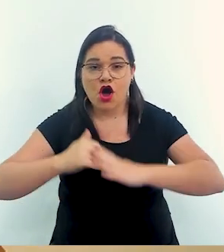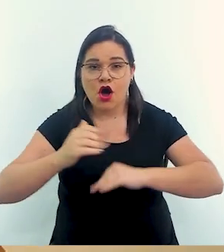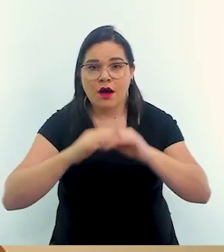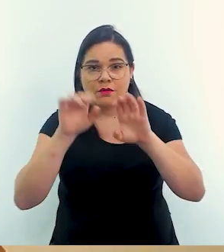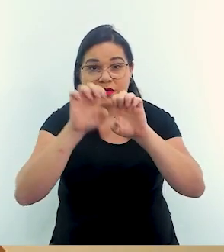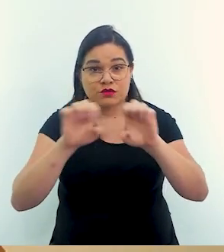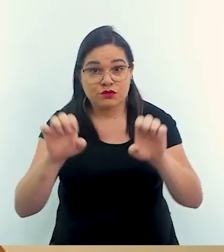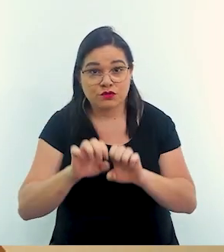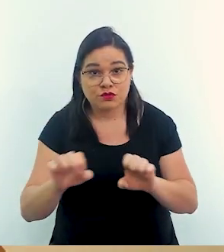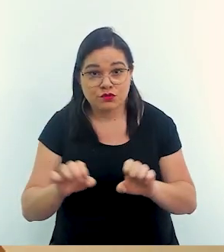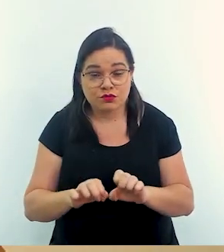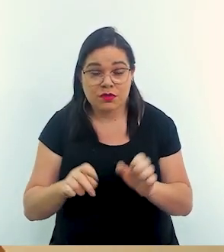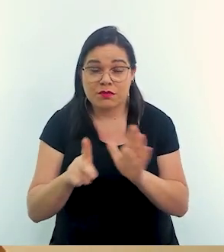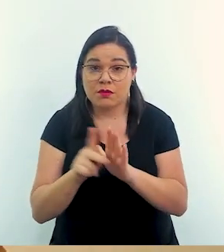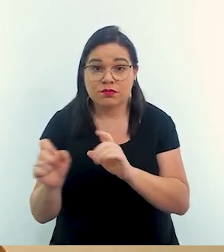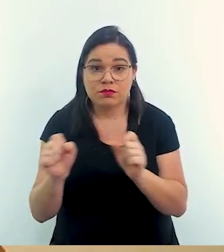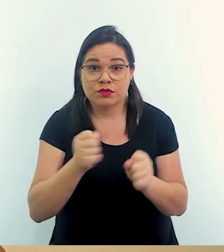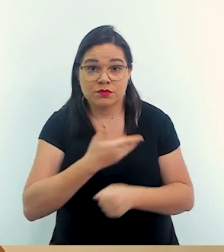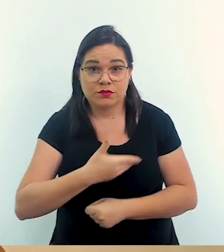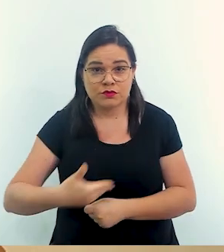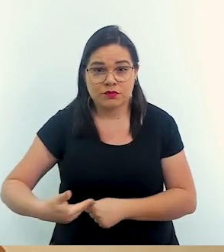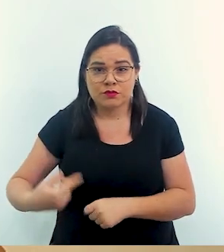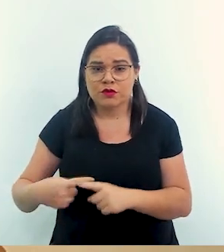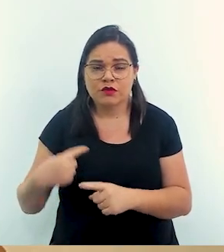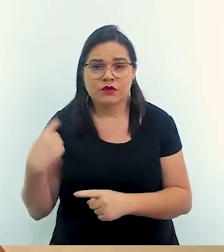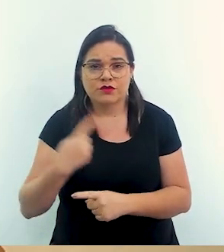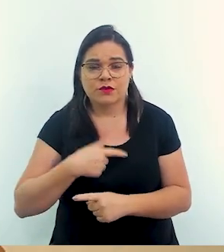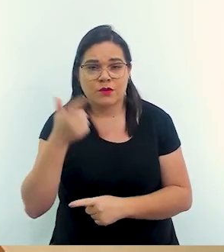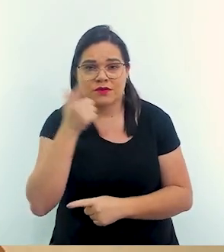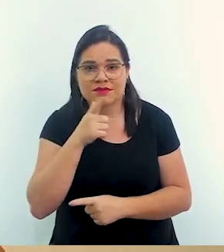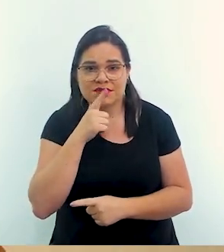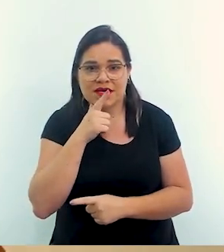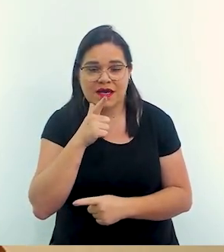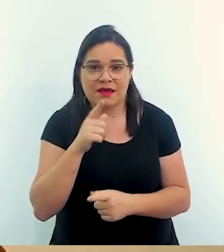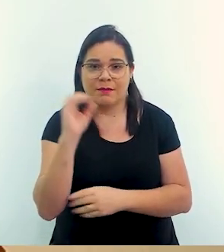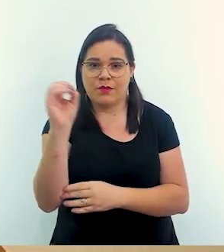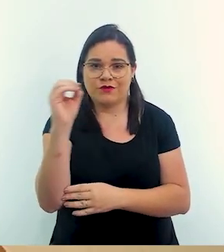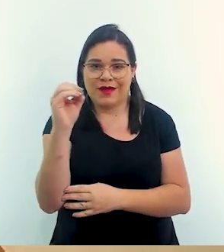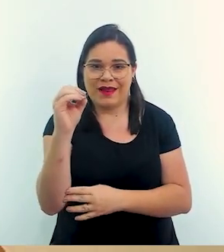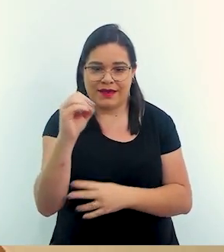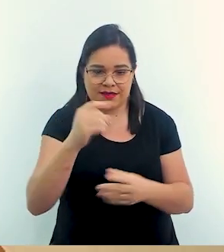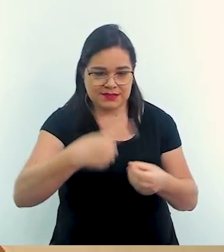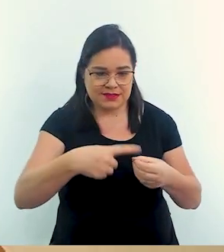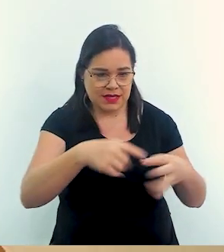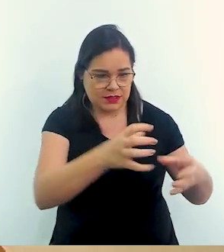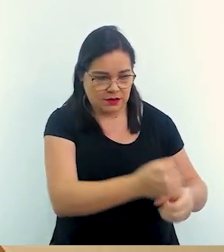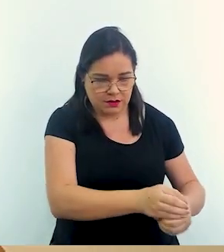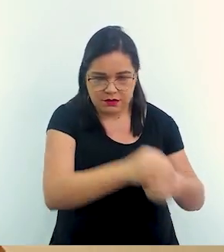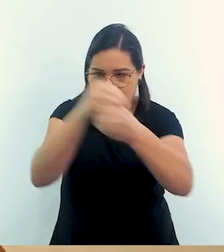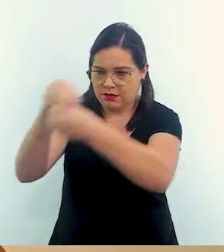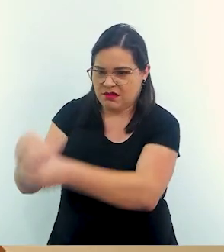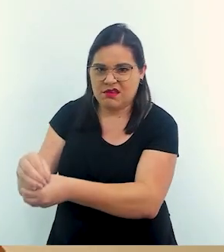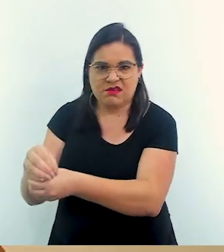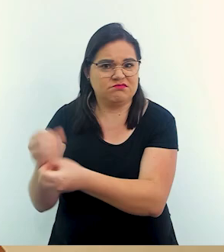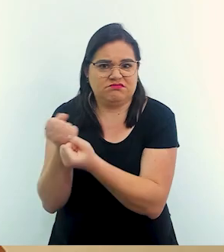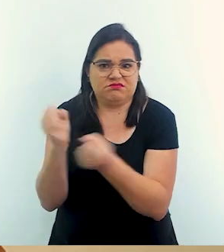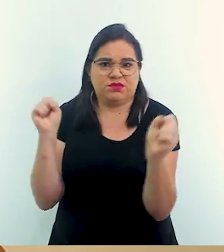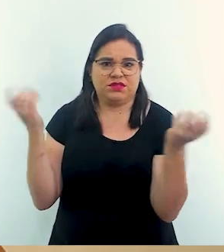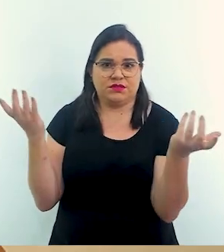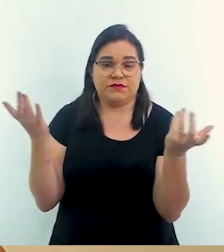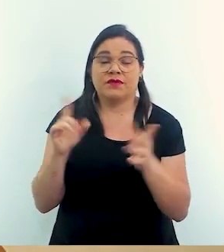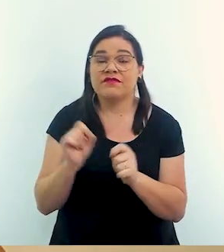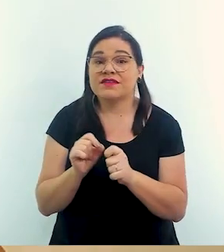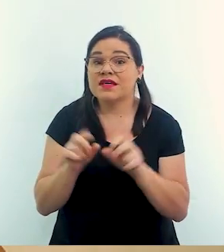obras estruturantes do poder público. Então, a gente não consegue remover Porto Alegre de Porto Alegre. Então, o que a gente precisa de fazer?